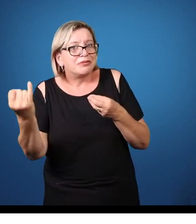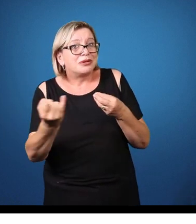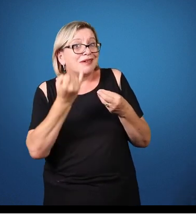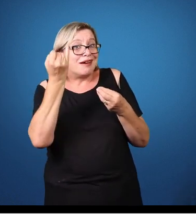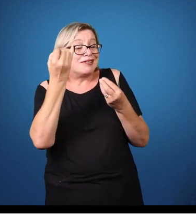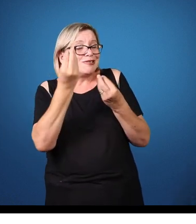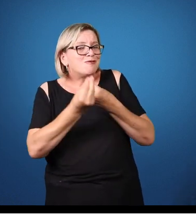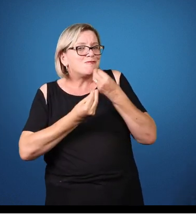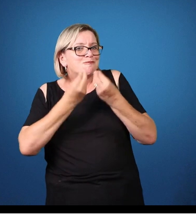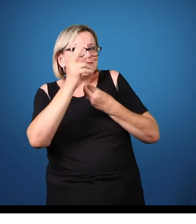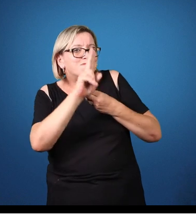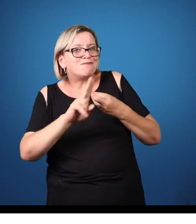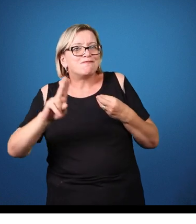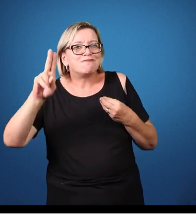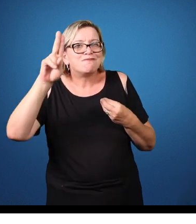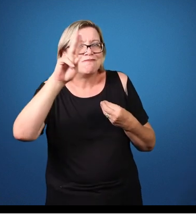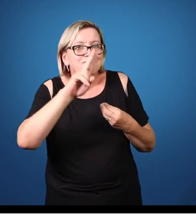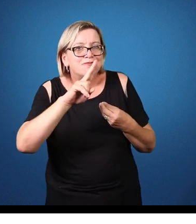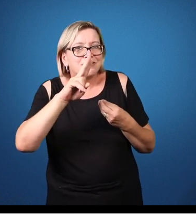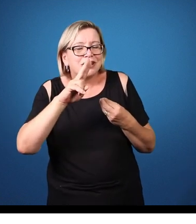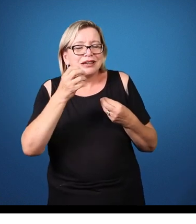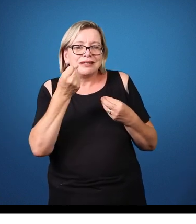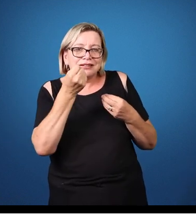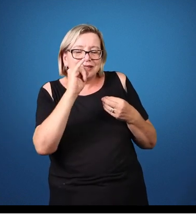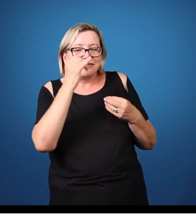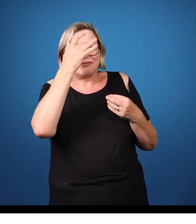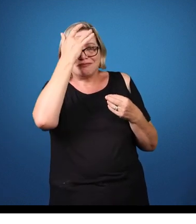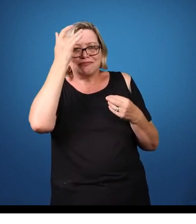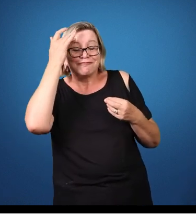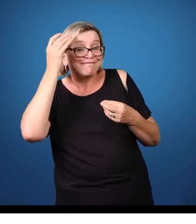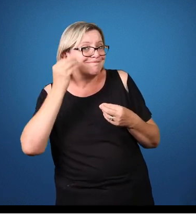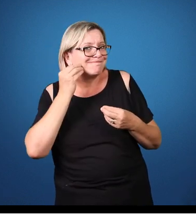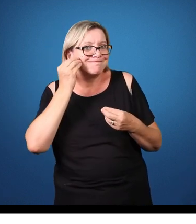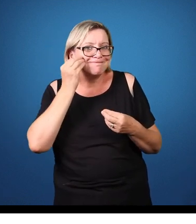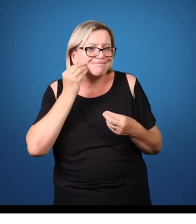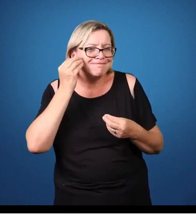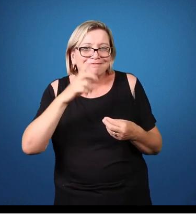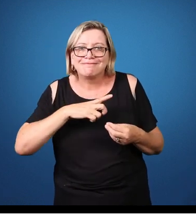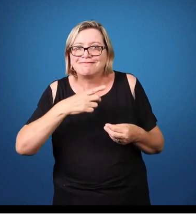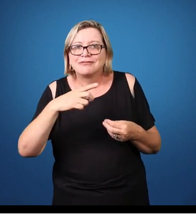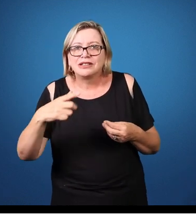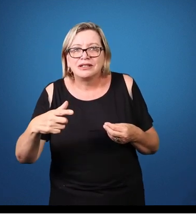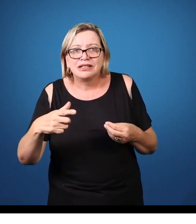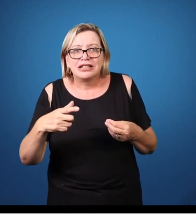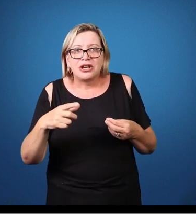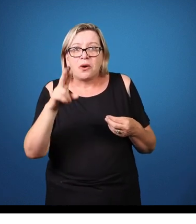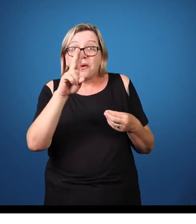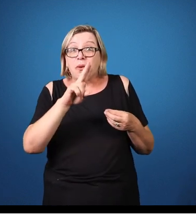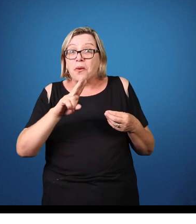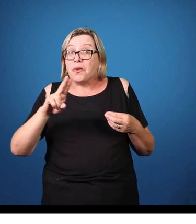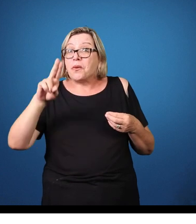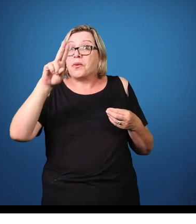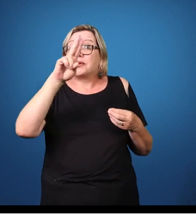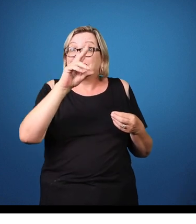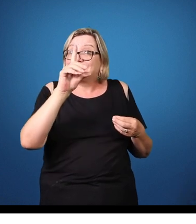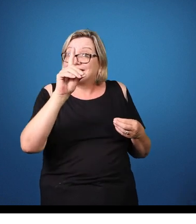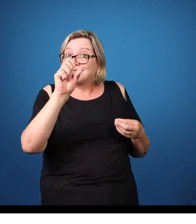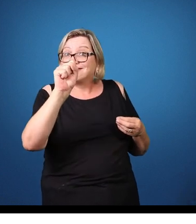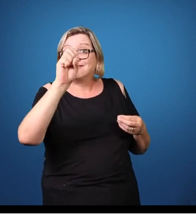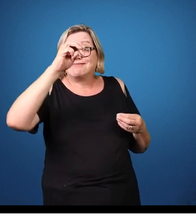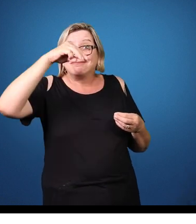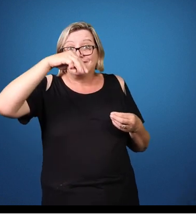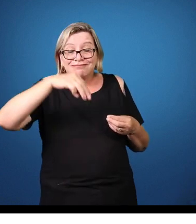utilizar o DSM ou qualquer outro manual para diagnosticar, vai